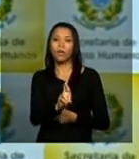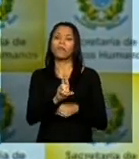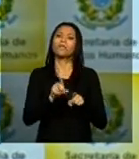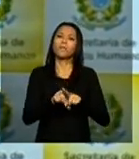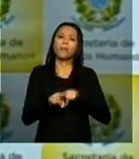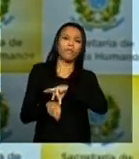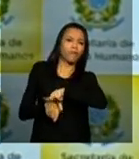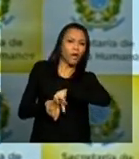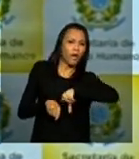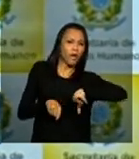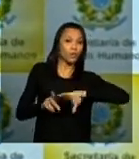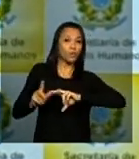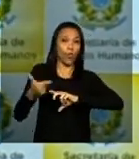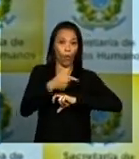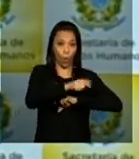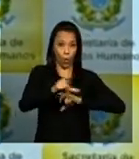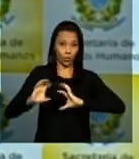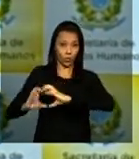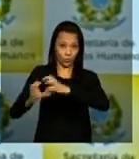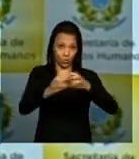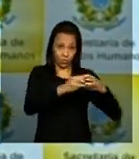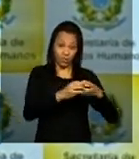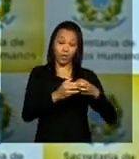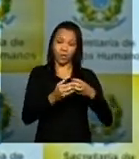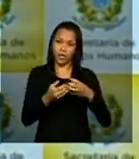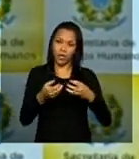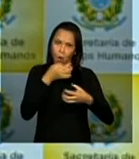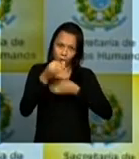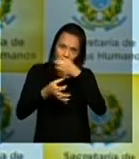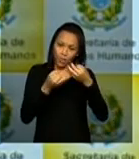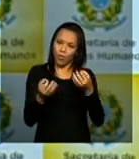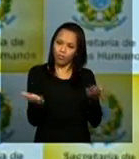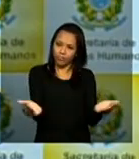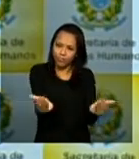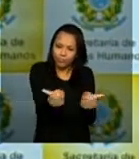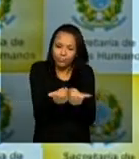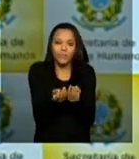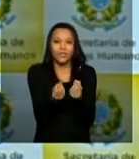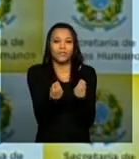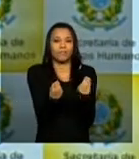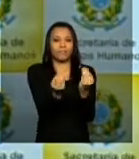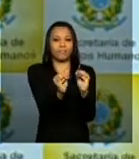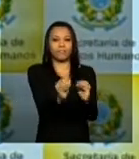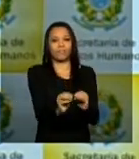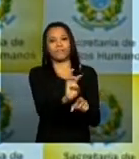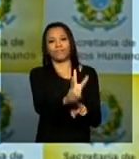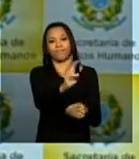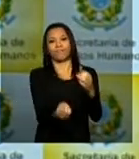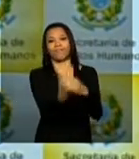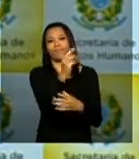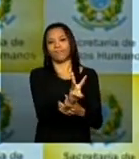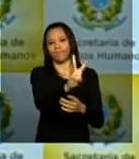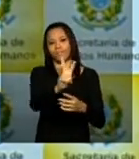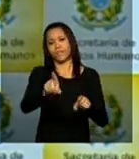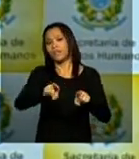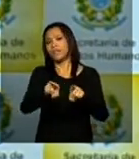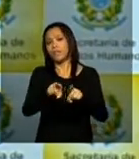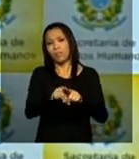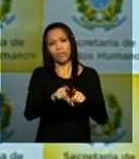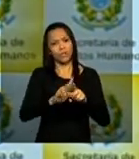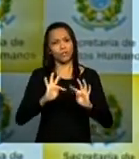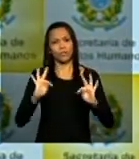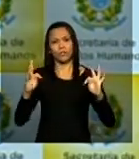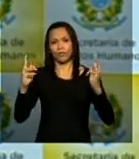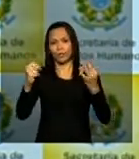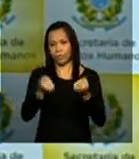demais envolvidos na construção deste portal Memórias da Ditadura e por toda a programação da Quinzena pelos